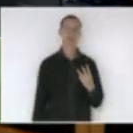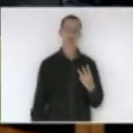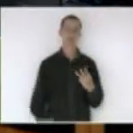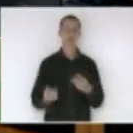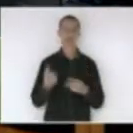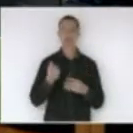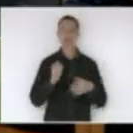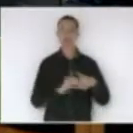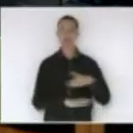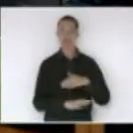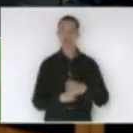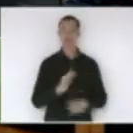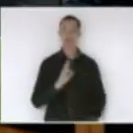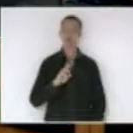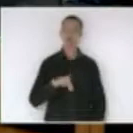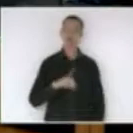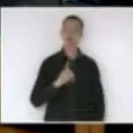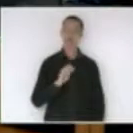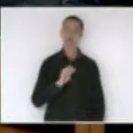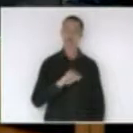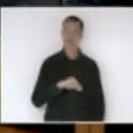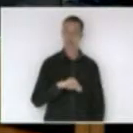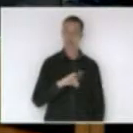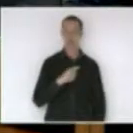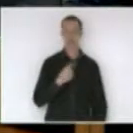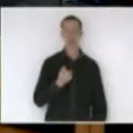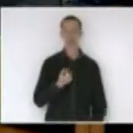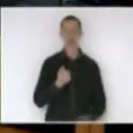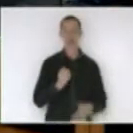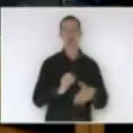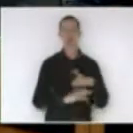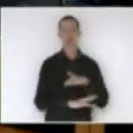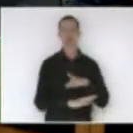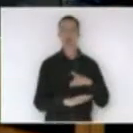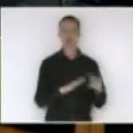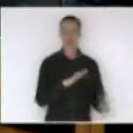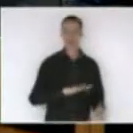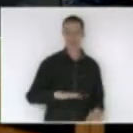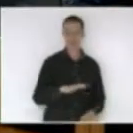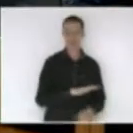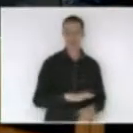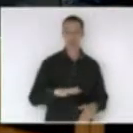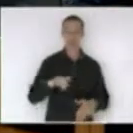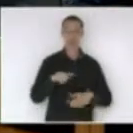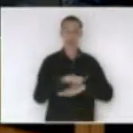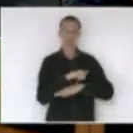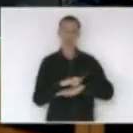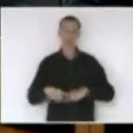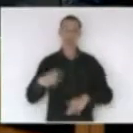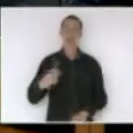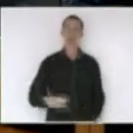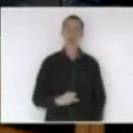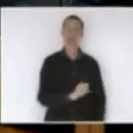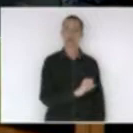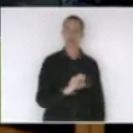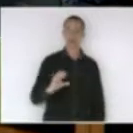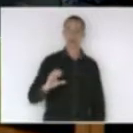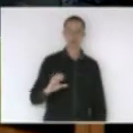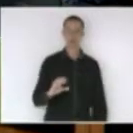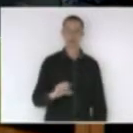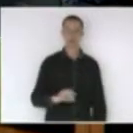social é um recurso investido em áreas estratégicas do Estado de Santa Catarina